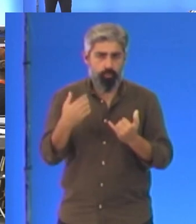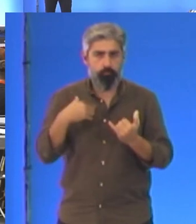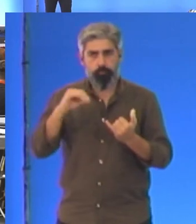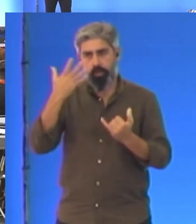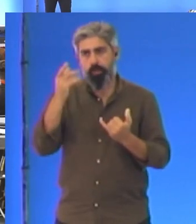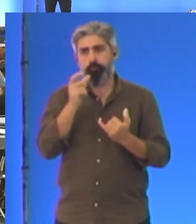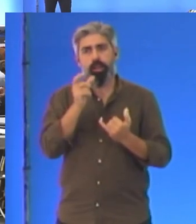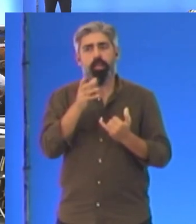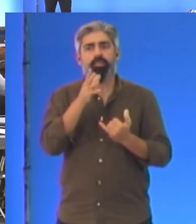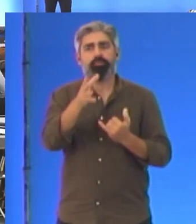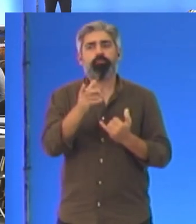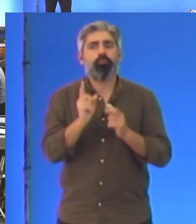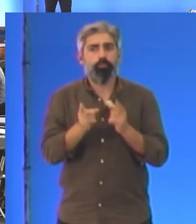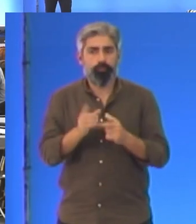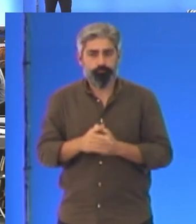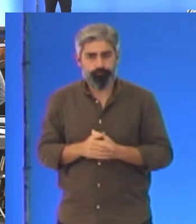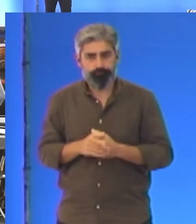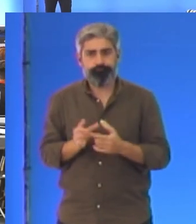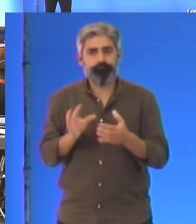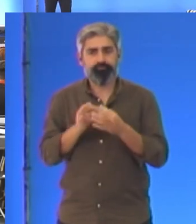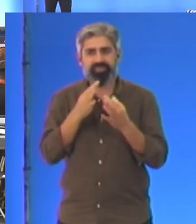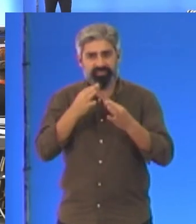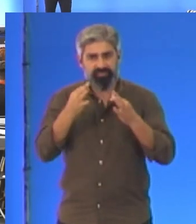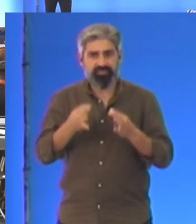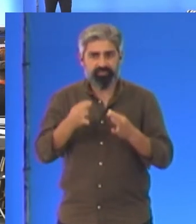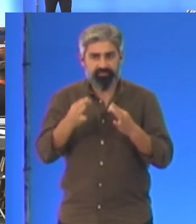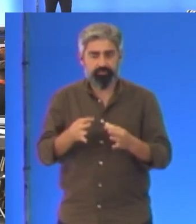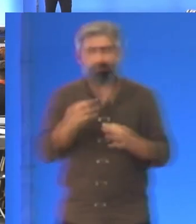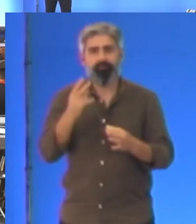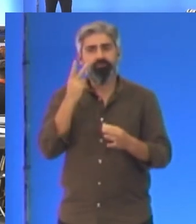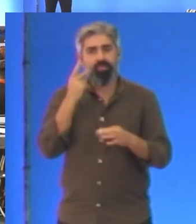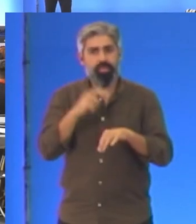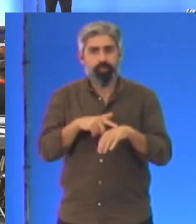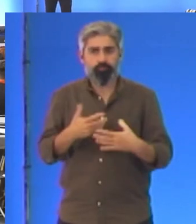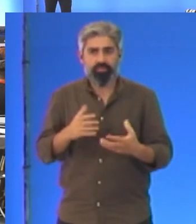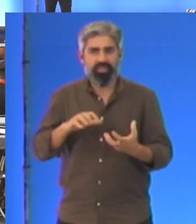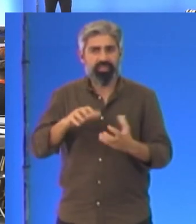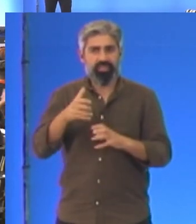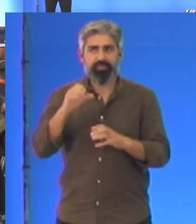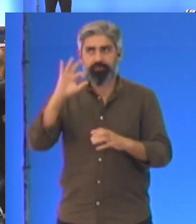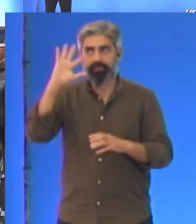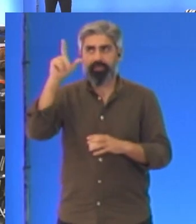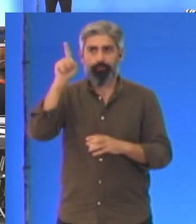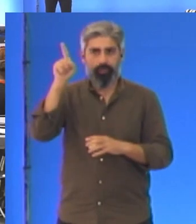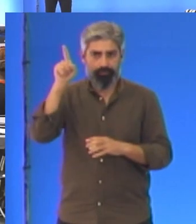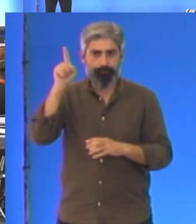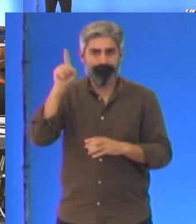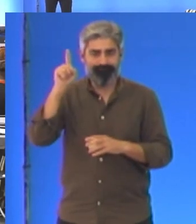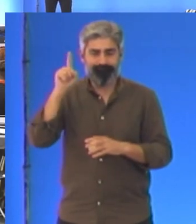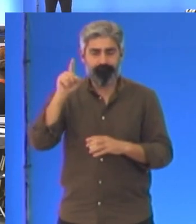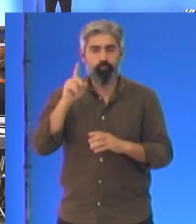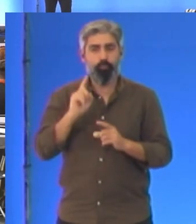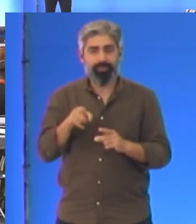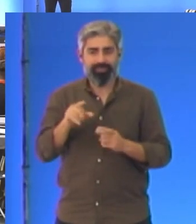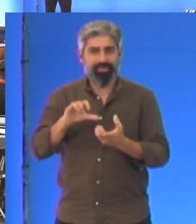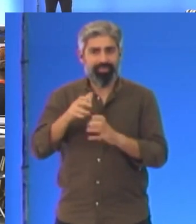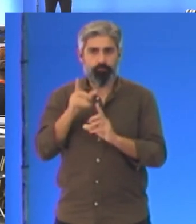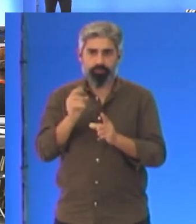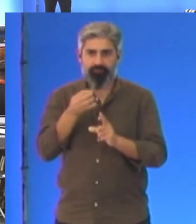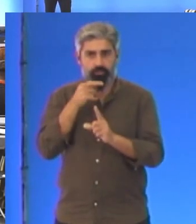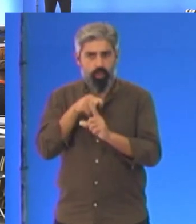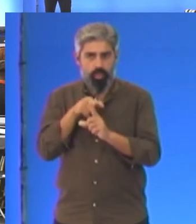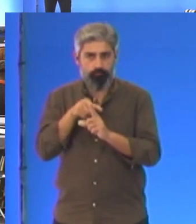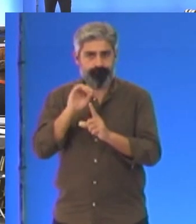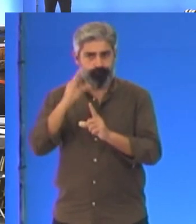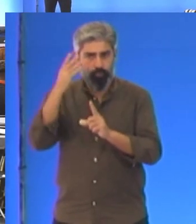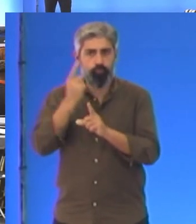primeira palavra é, por isso, sobre uma certeza. Vivemos em crise climática. Começo por esta crise, por